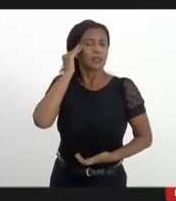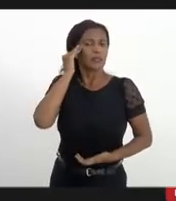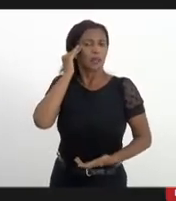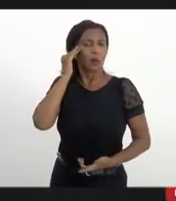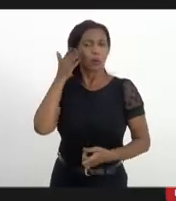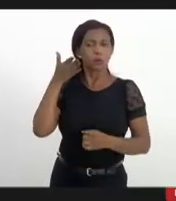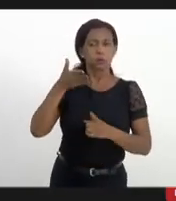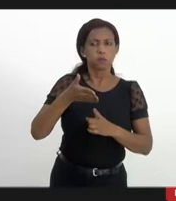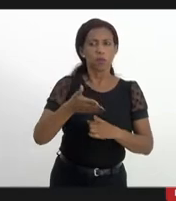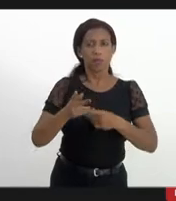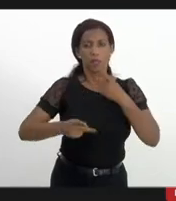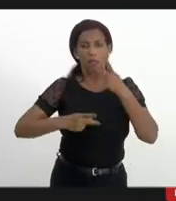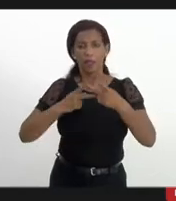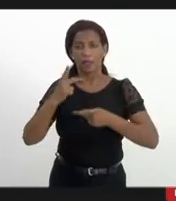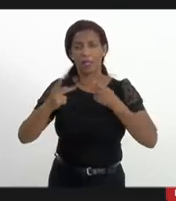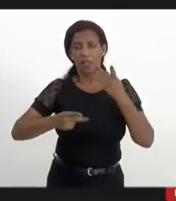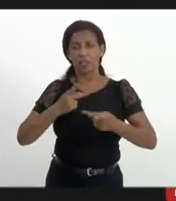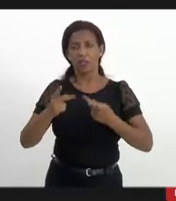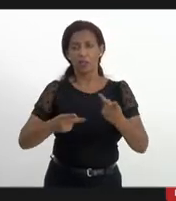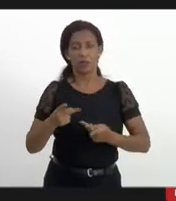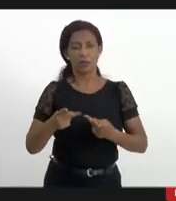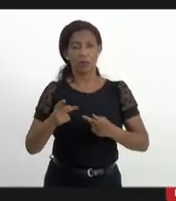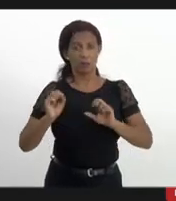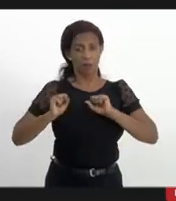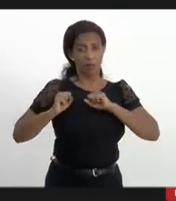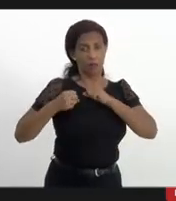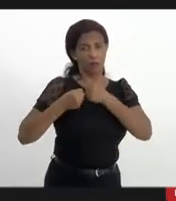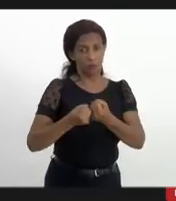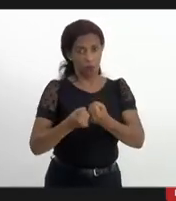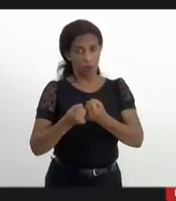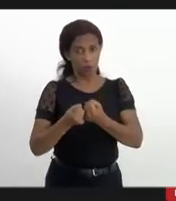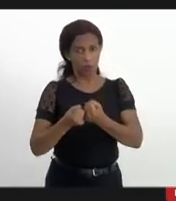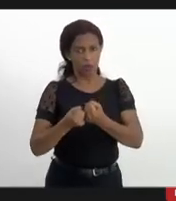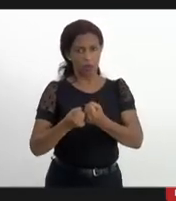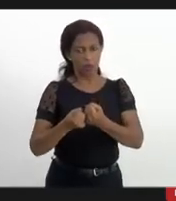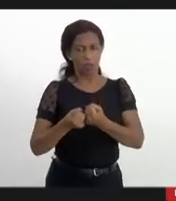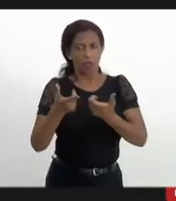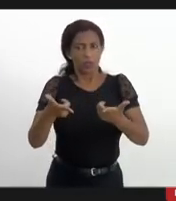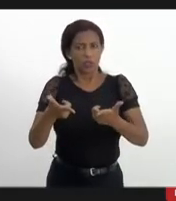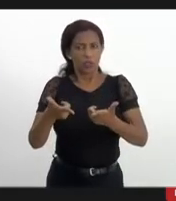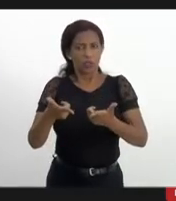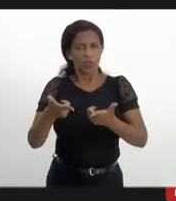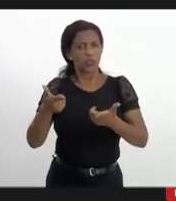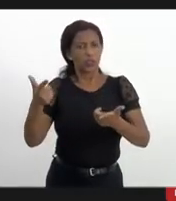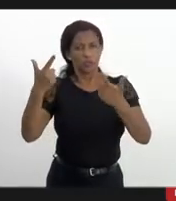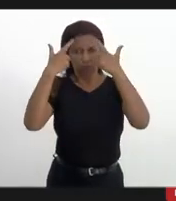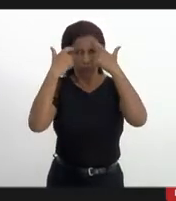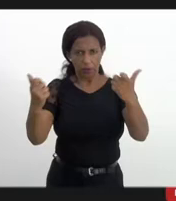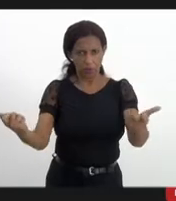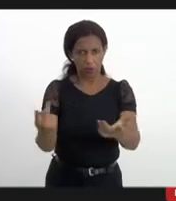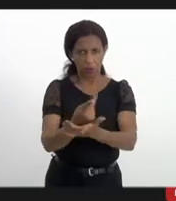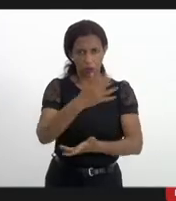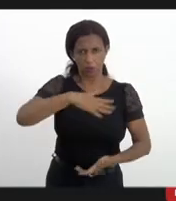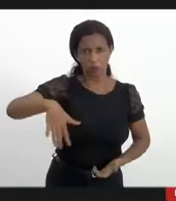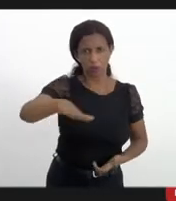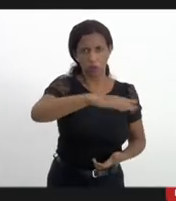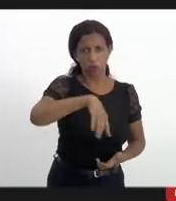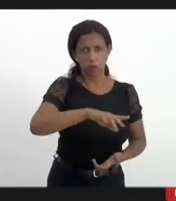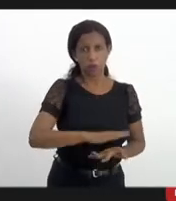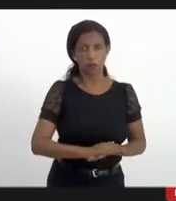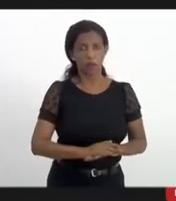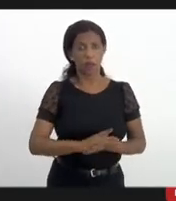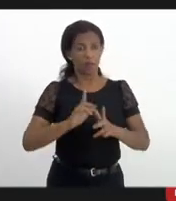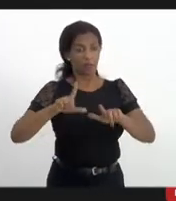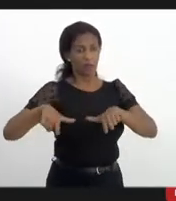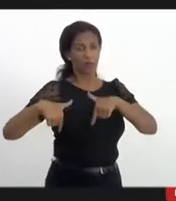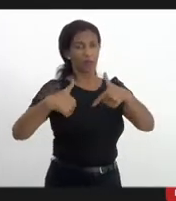mediaticamente falando, que a operação do Jacarezinho, pela força da letalidade, pela quantidade de óbitos que eles tiveram, é que aquilo fosse uma